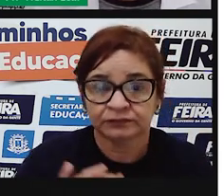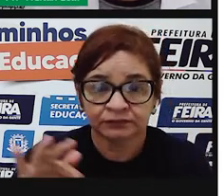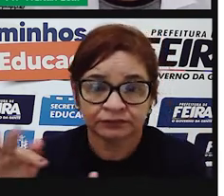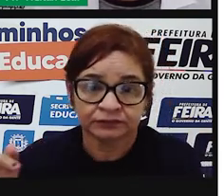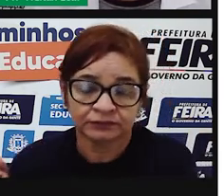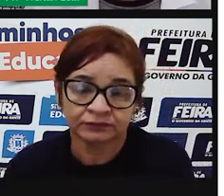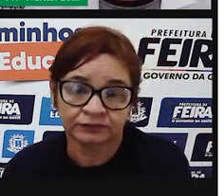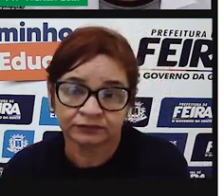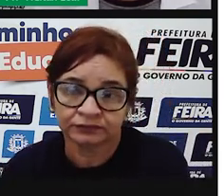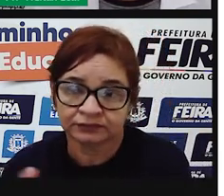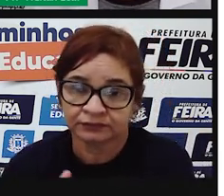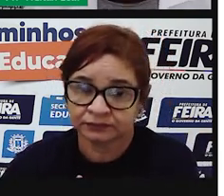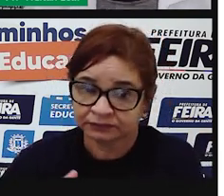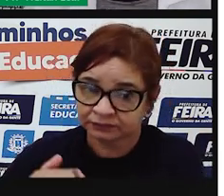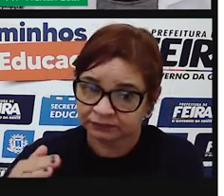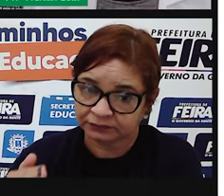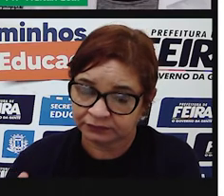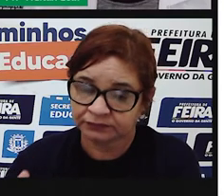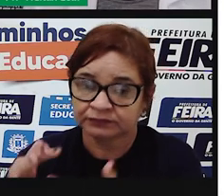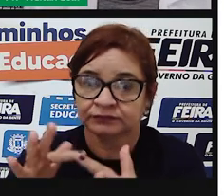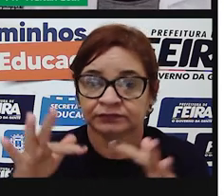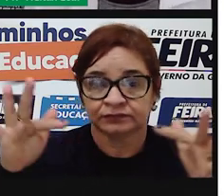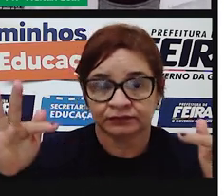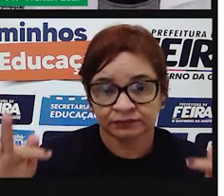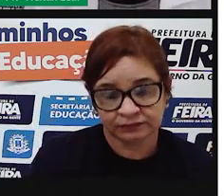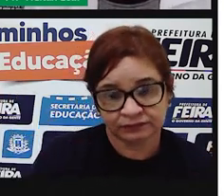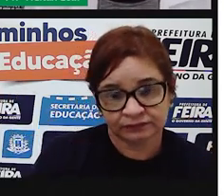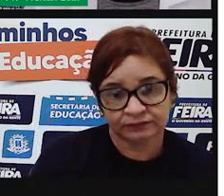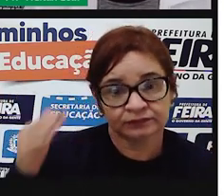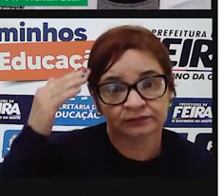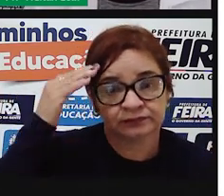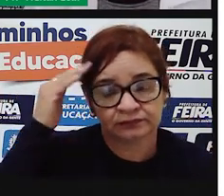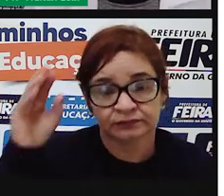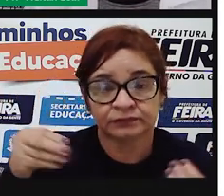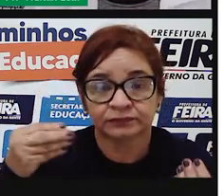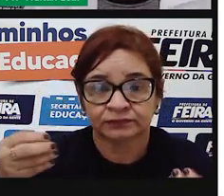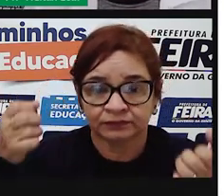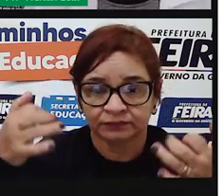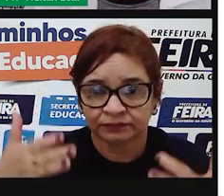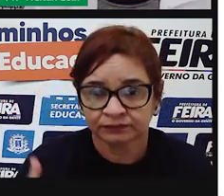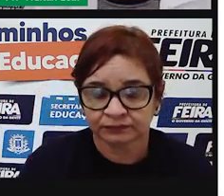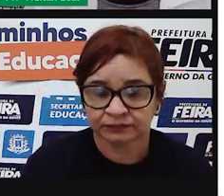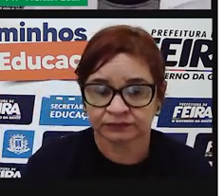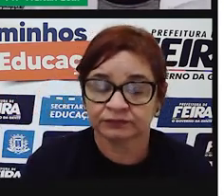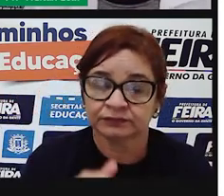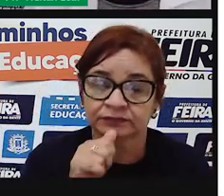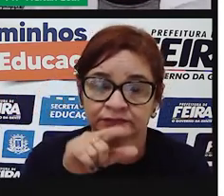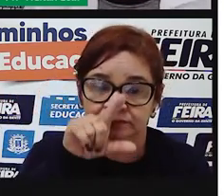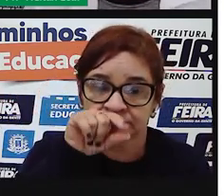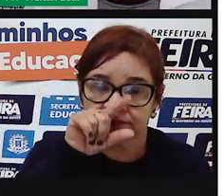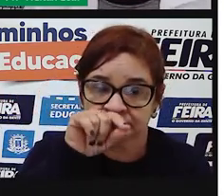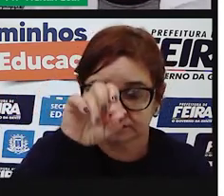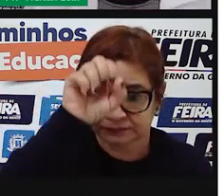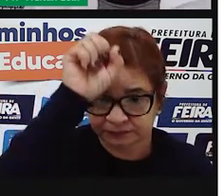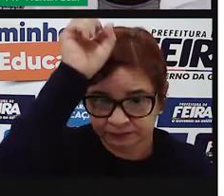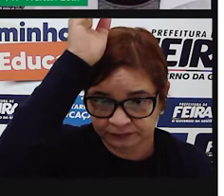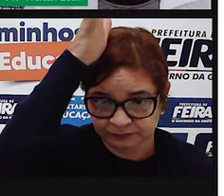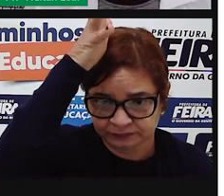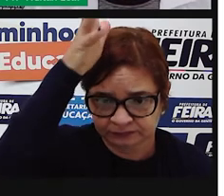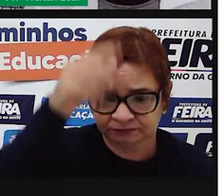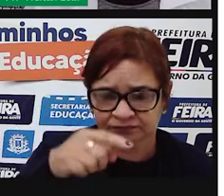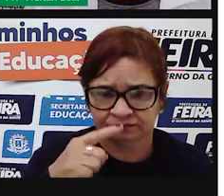conferir melhor o sentido do que está sendo dito. Pica-pau, o personagem do desenho animado é cruel.